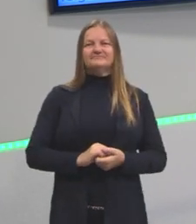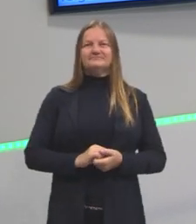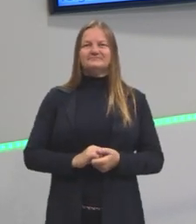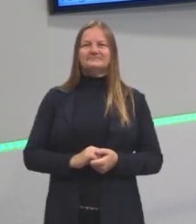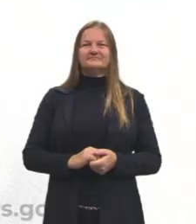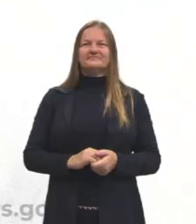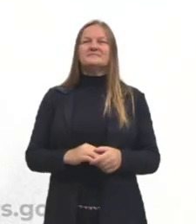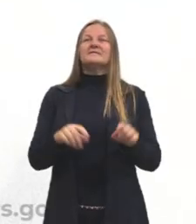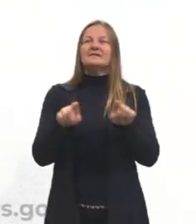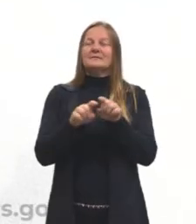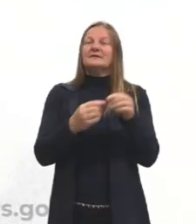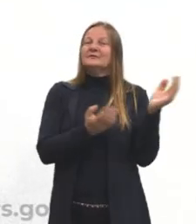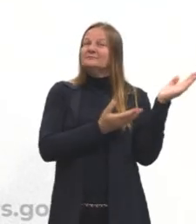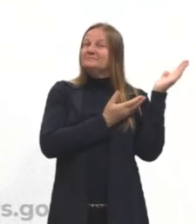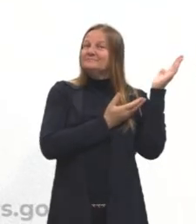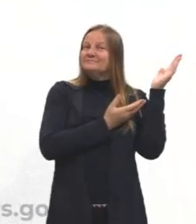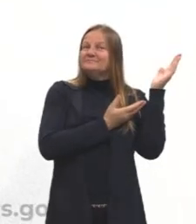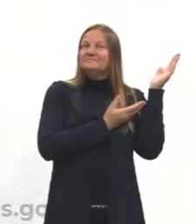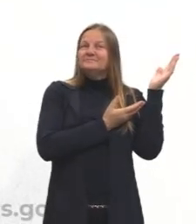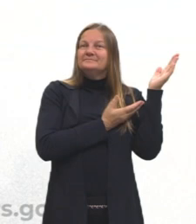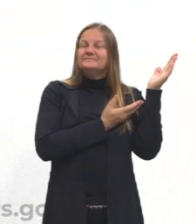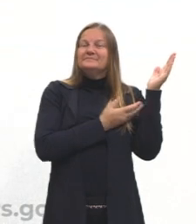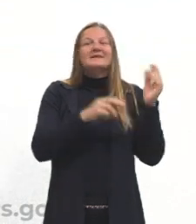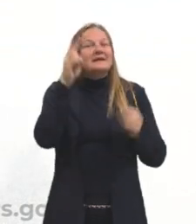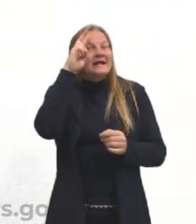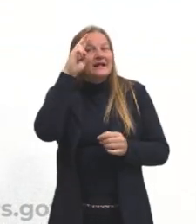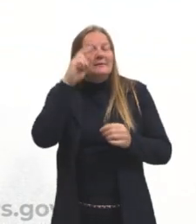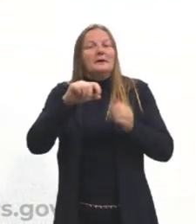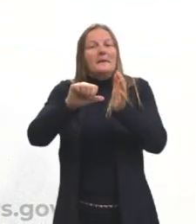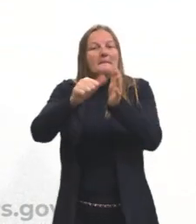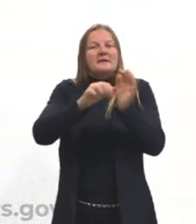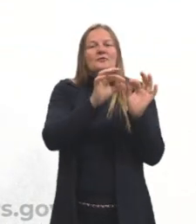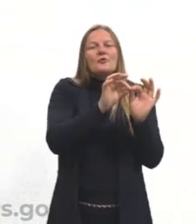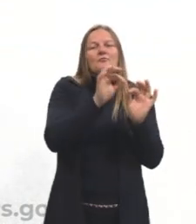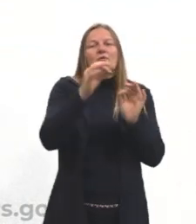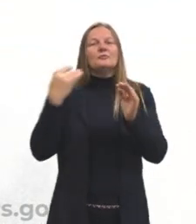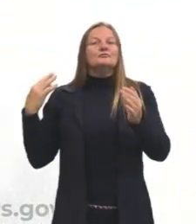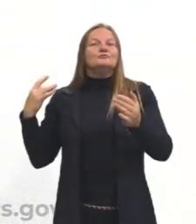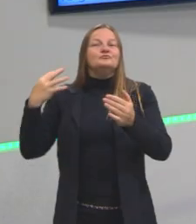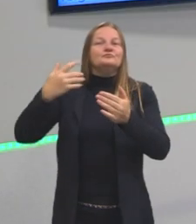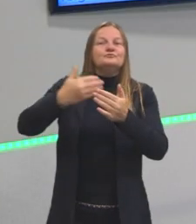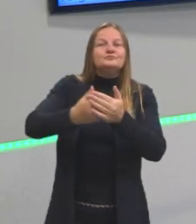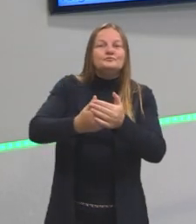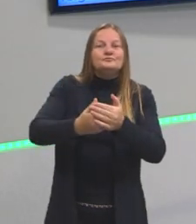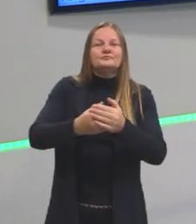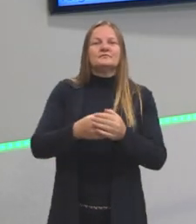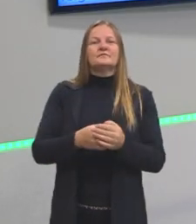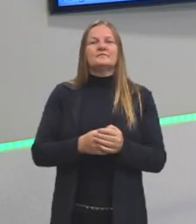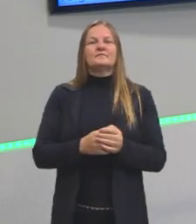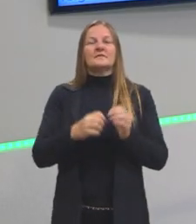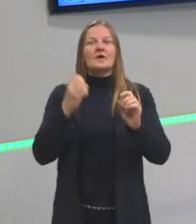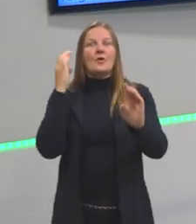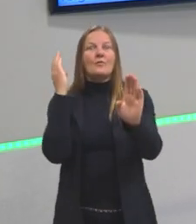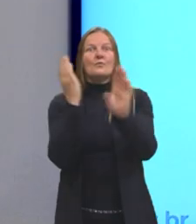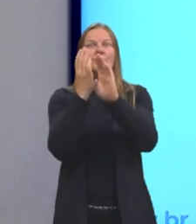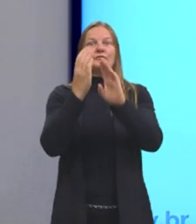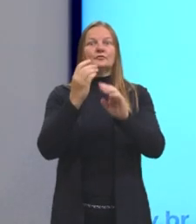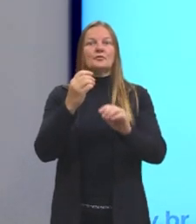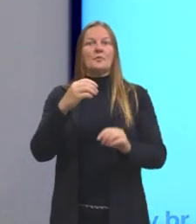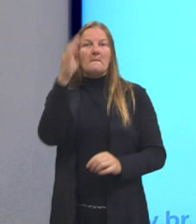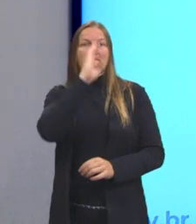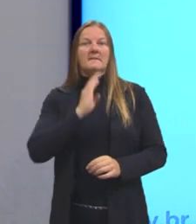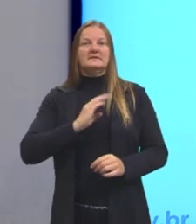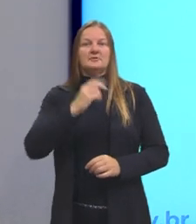Aqui a gente tem, só para a gente relembrar o que a gente já está vendo. Primeiro aqui, quinhentismo, entre aspas, a nossa descoberta do Brasil.